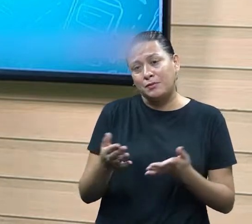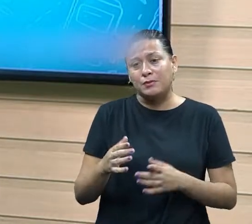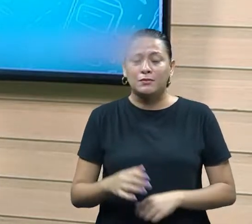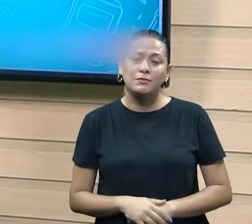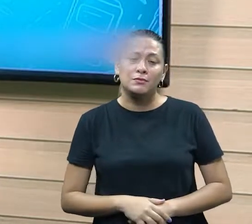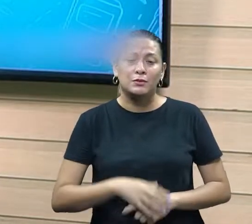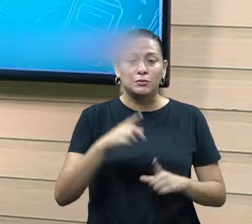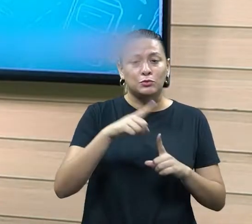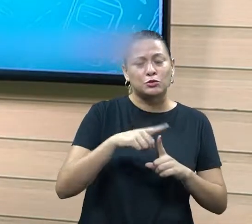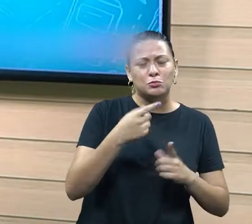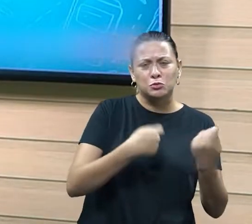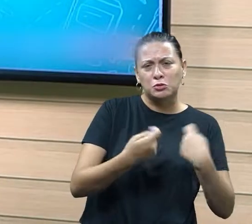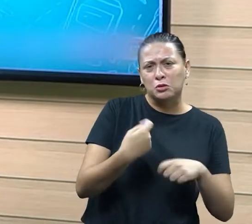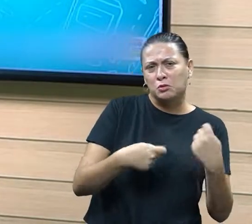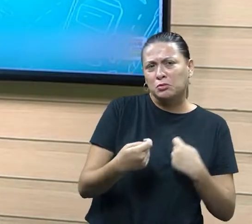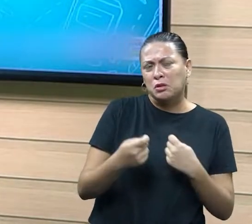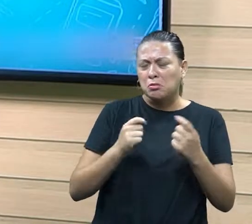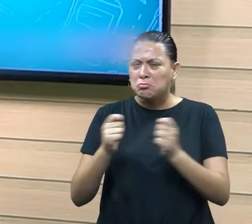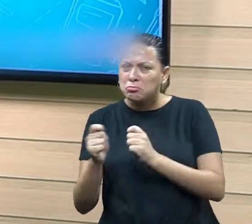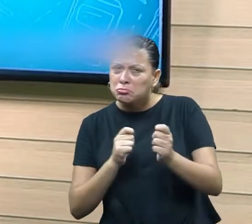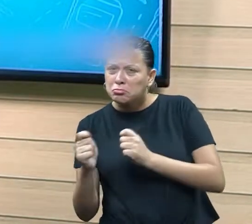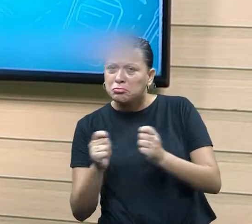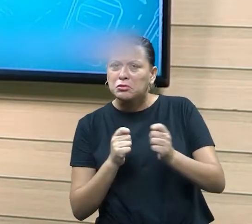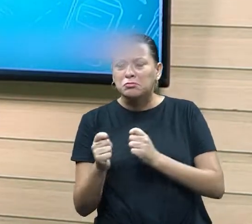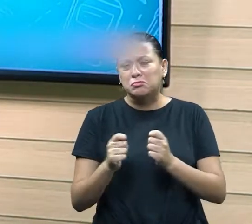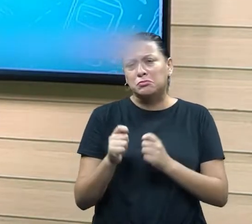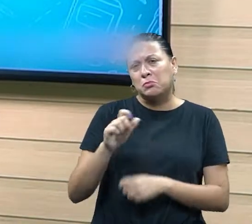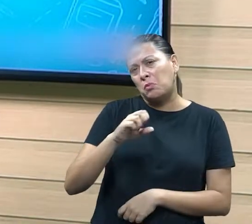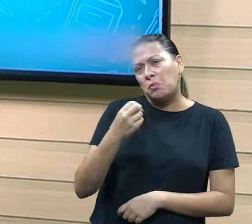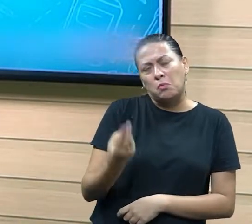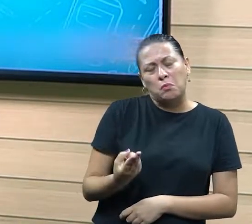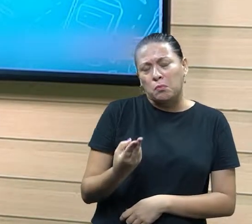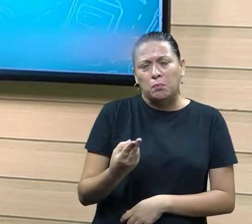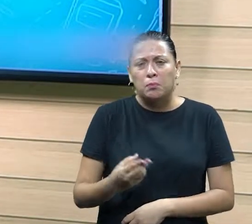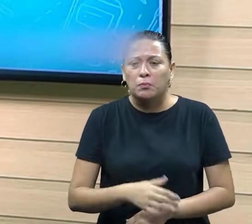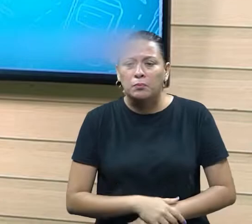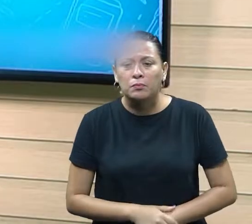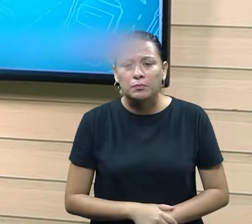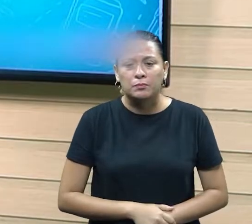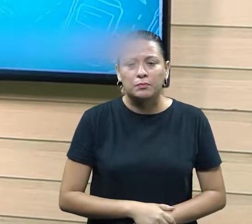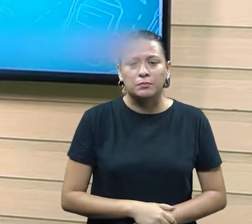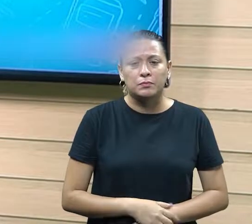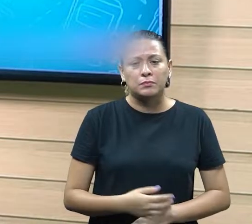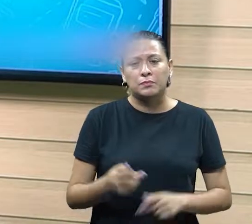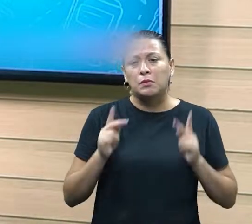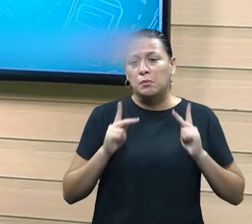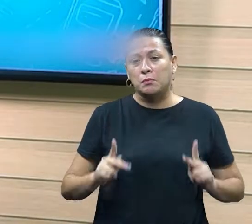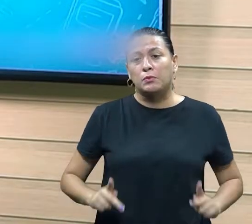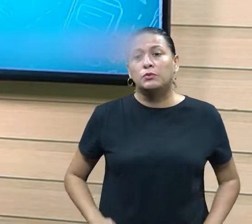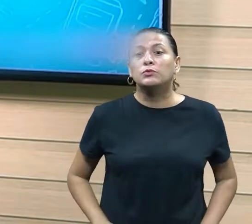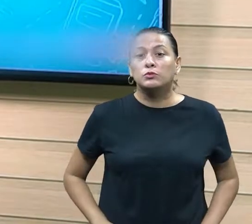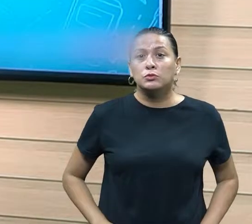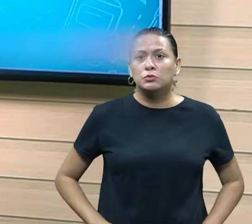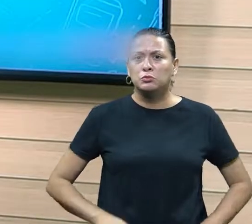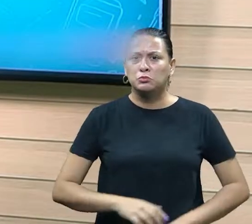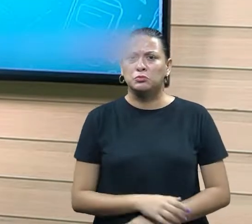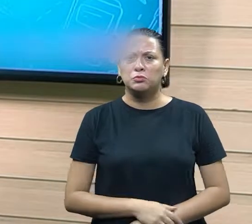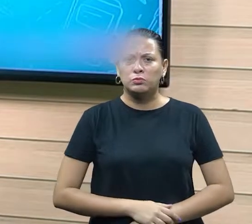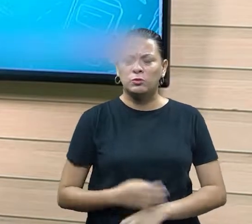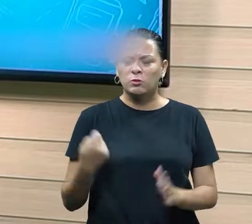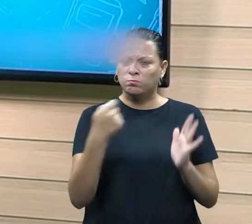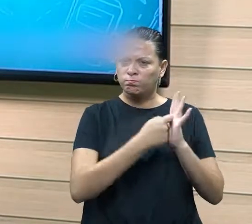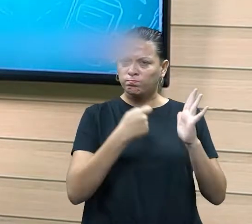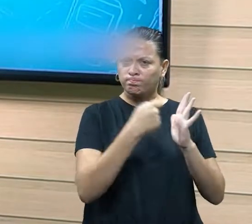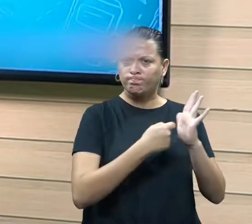momento que eu estou sendo... meu estilo aqui está sendo muito controlador, será que nesse momento aqui dessa negociação estou me comportando como